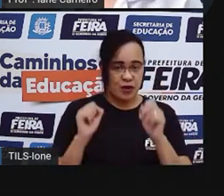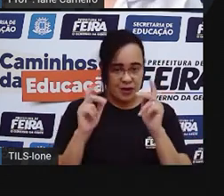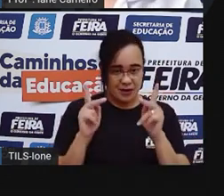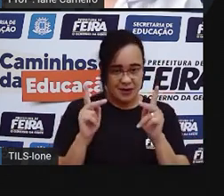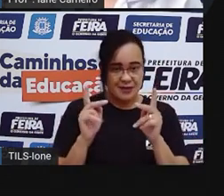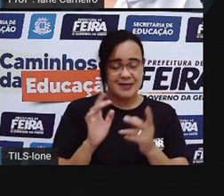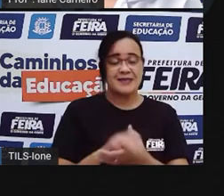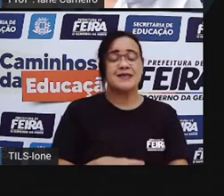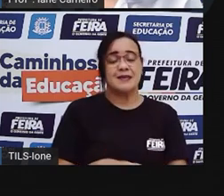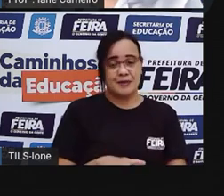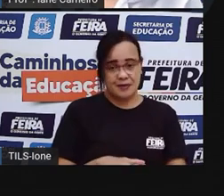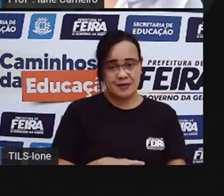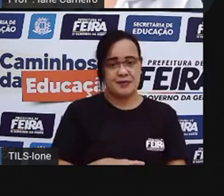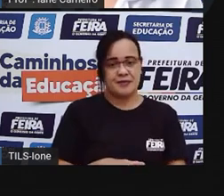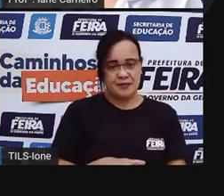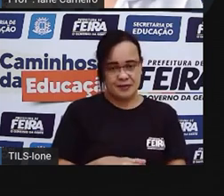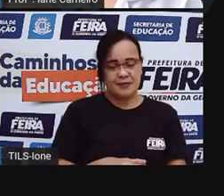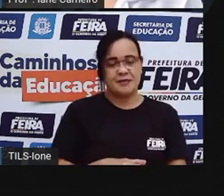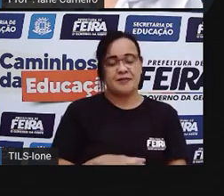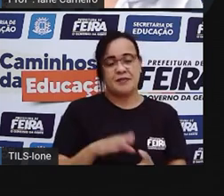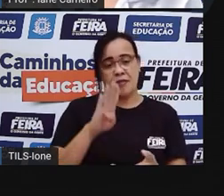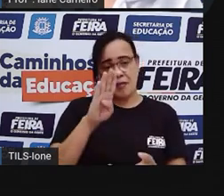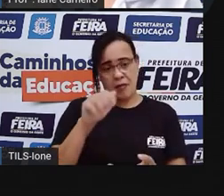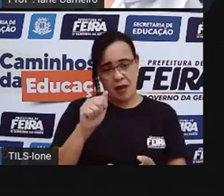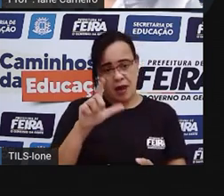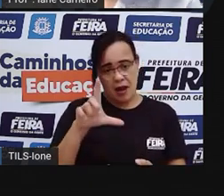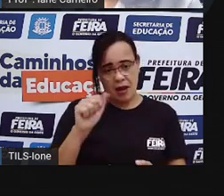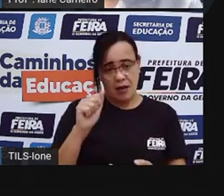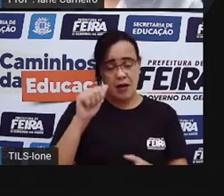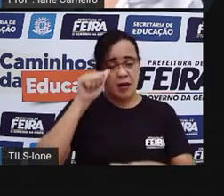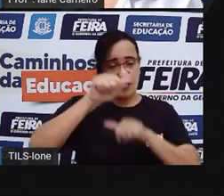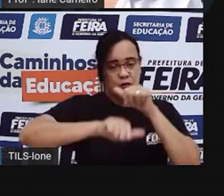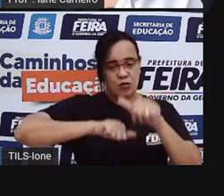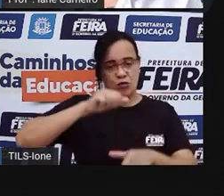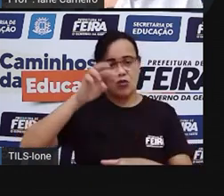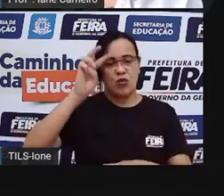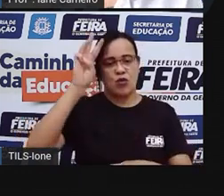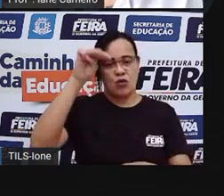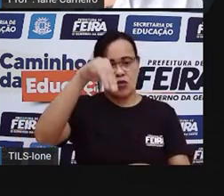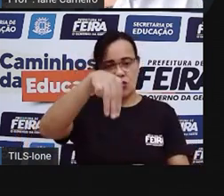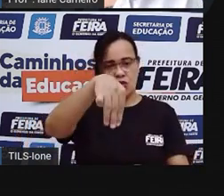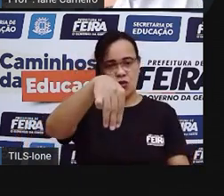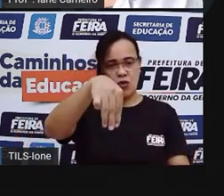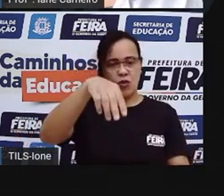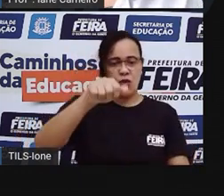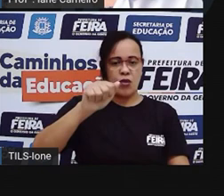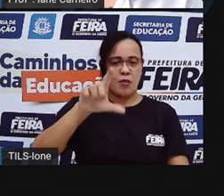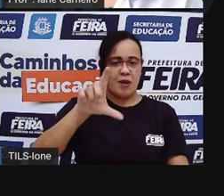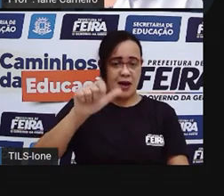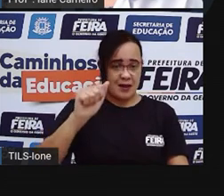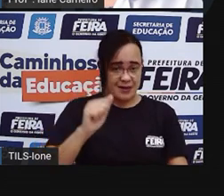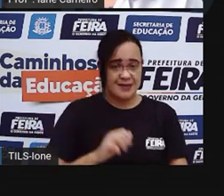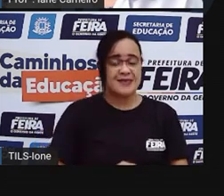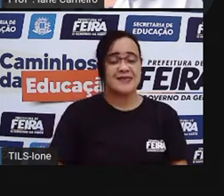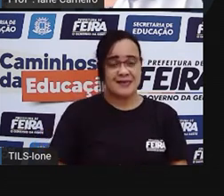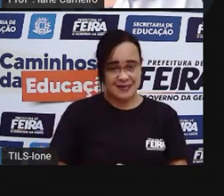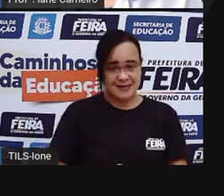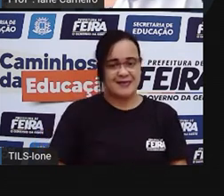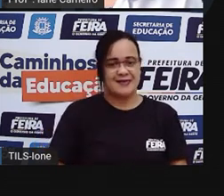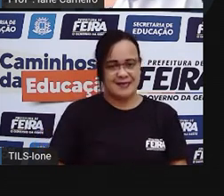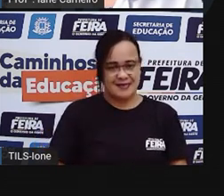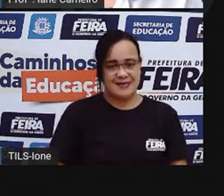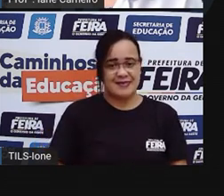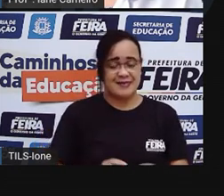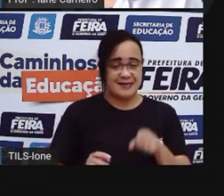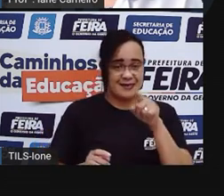Então aqui Tá escrito Bala E aqui Tá escrito Mala Bom? E aqui agora Nesse aqui Tá escrito o quê?